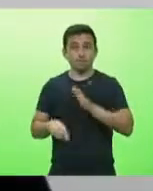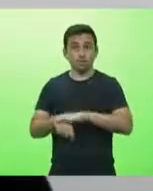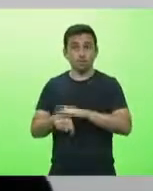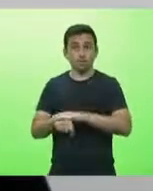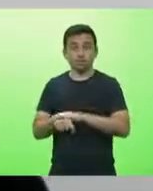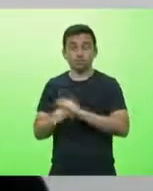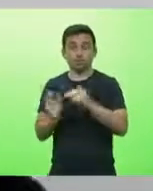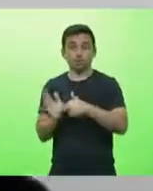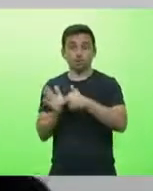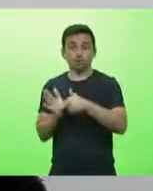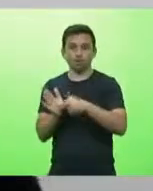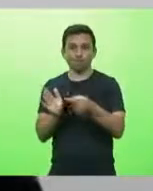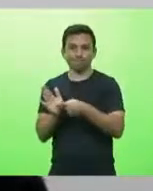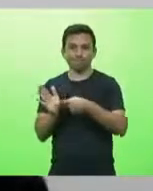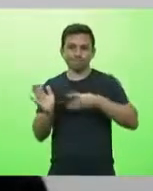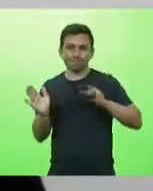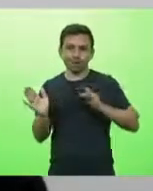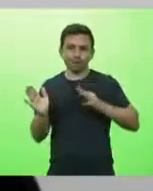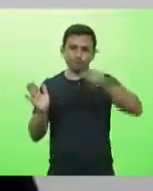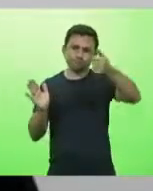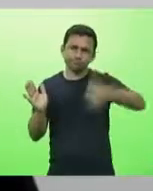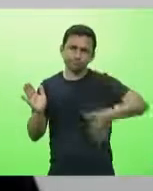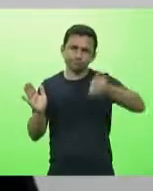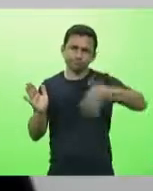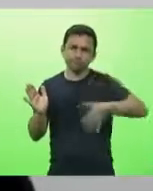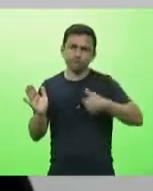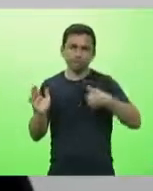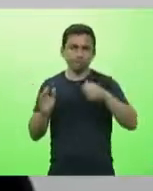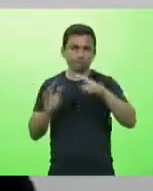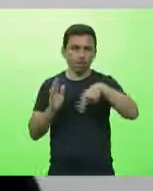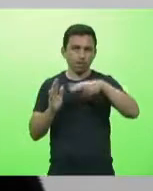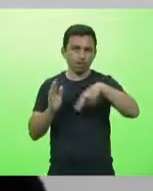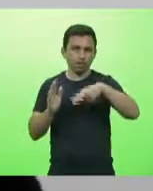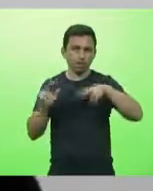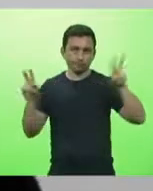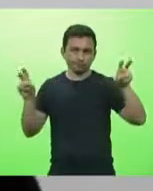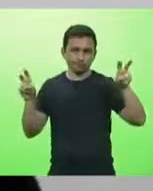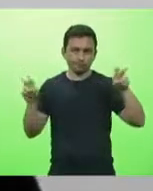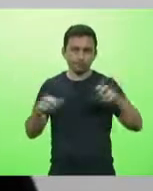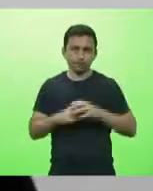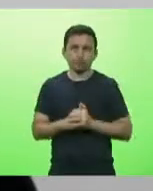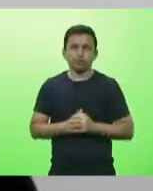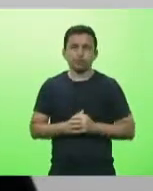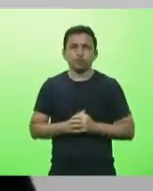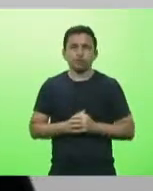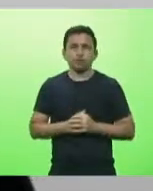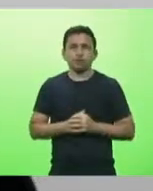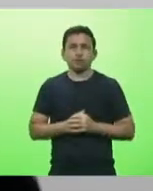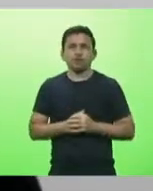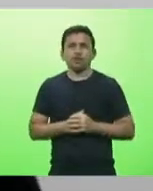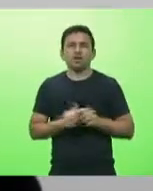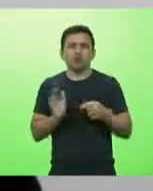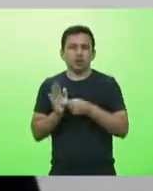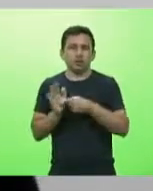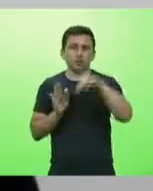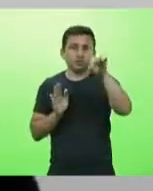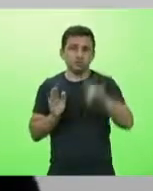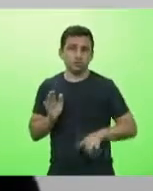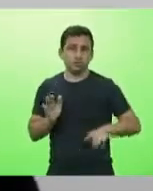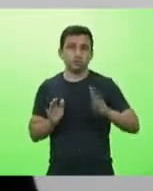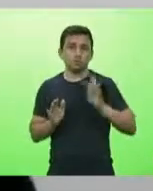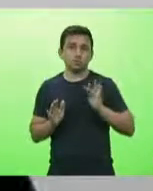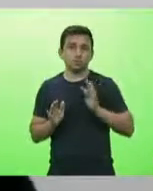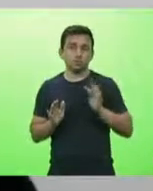inclusive que quero ler algumas partes dela abrindo aspas pedida pela direção técnica